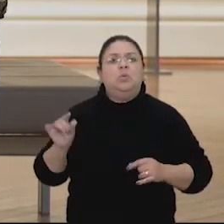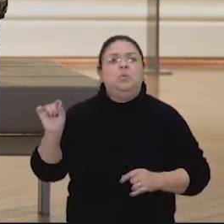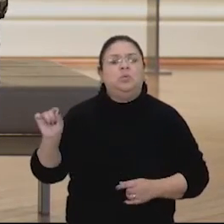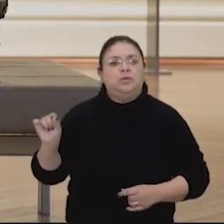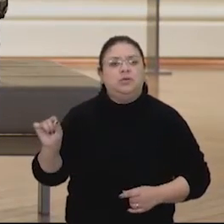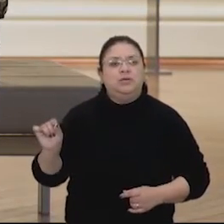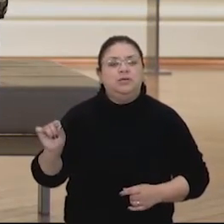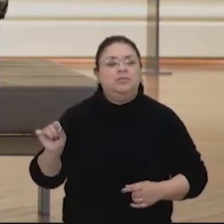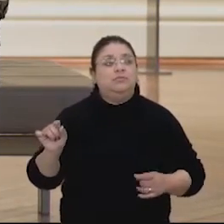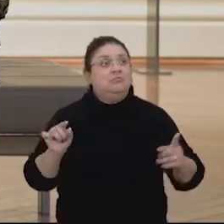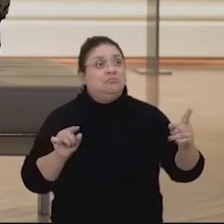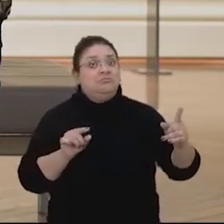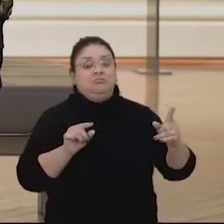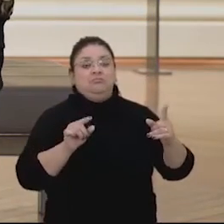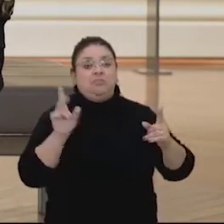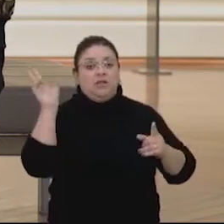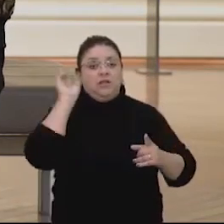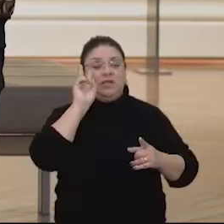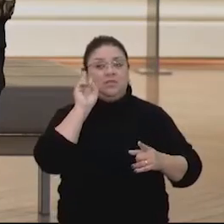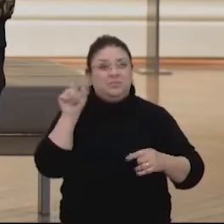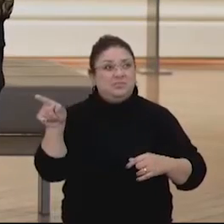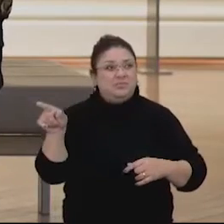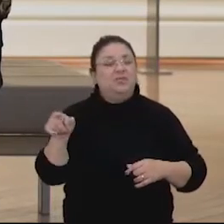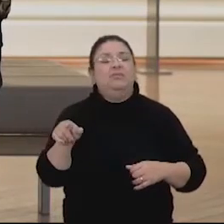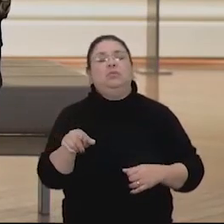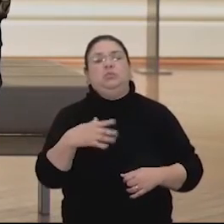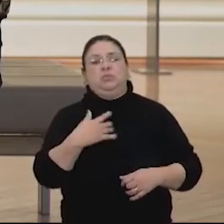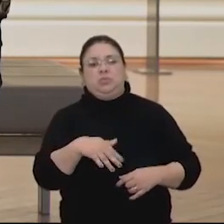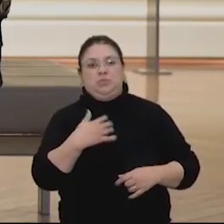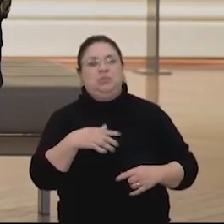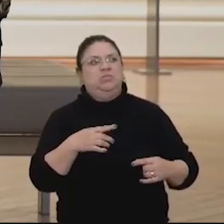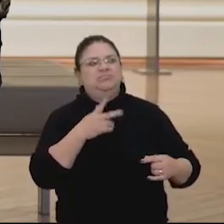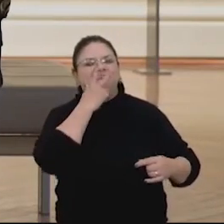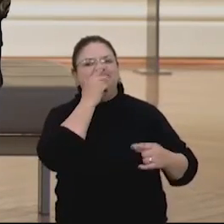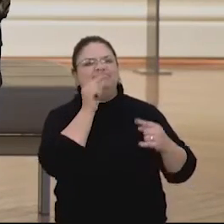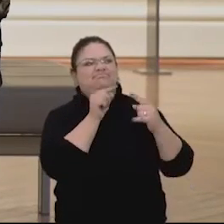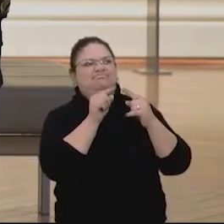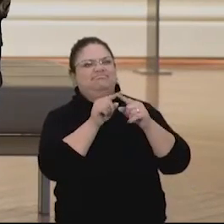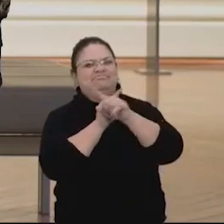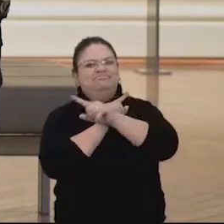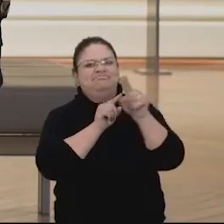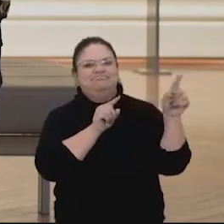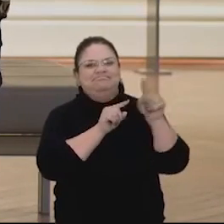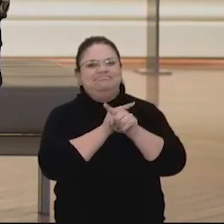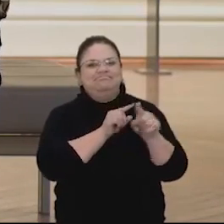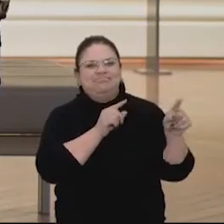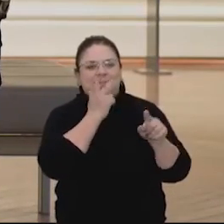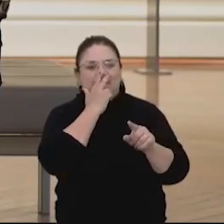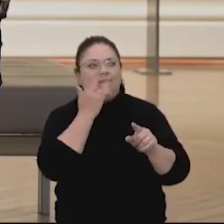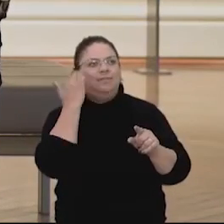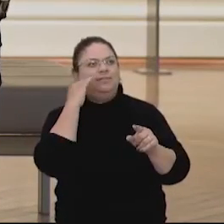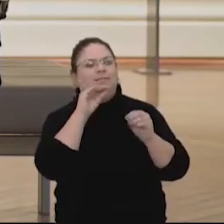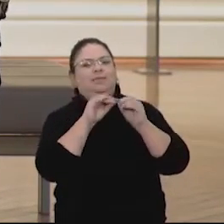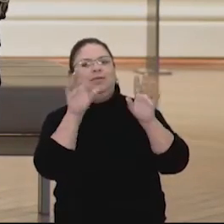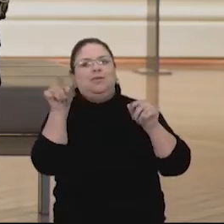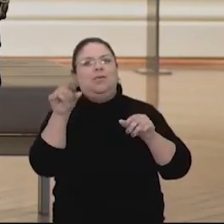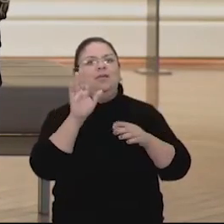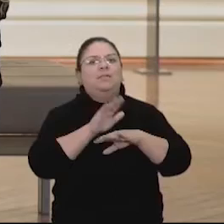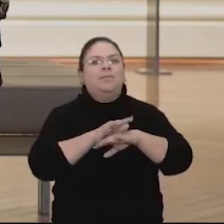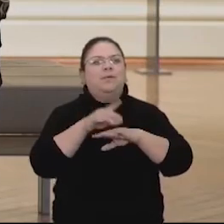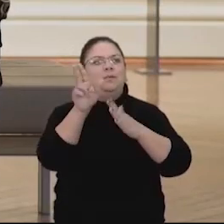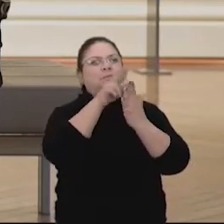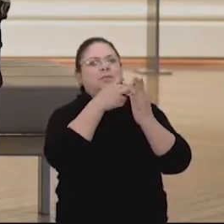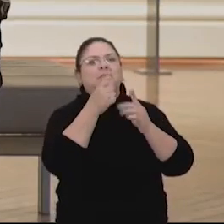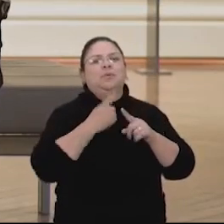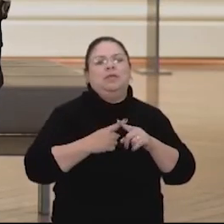obra com outros olhos. Você acaba se identificando mais com a obra porque você começa a interpretá-la. Porque é isso que é importante numa obra de